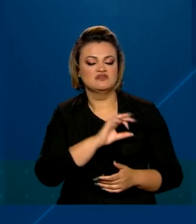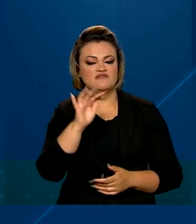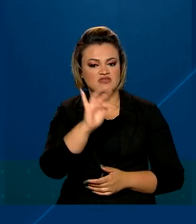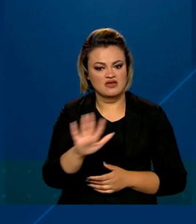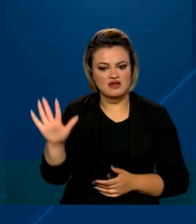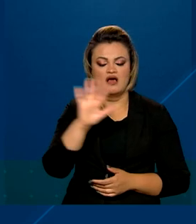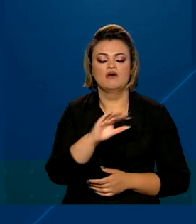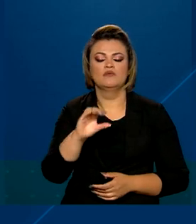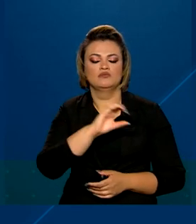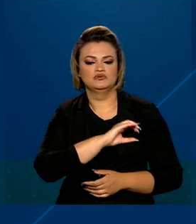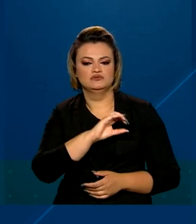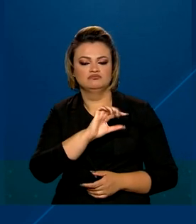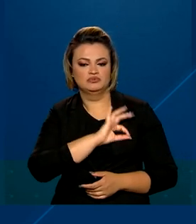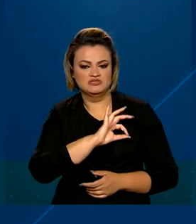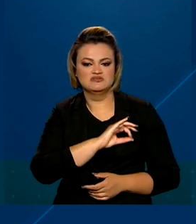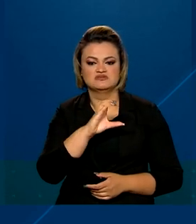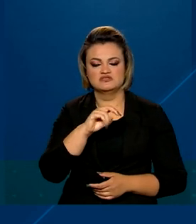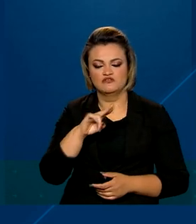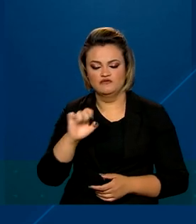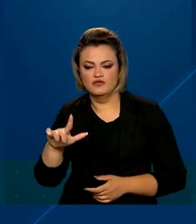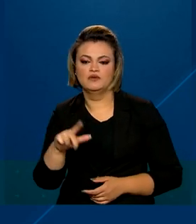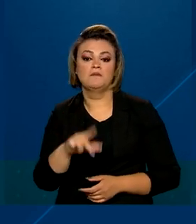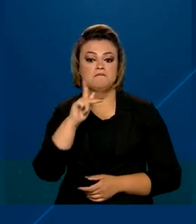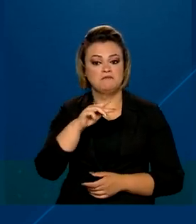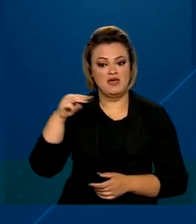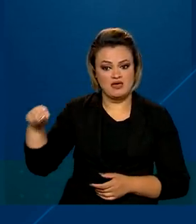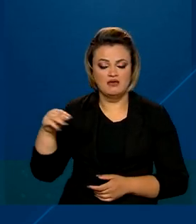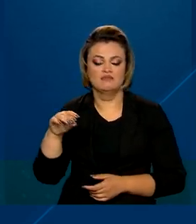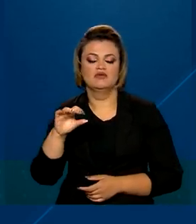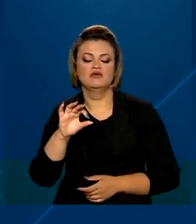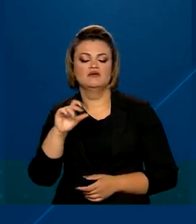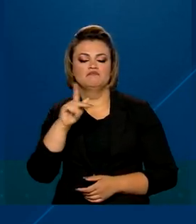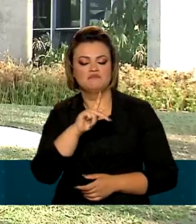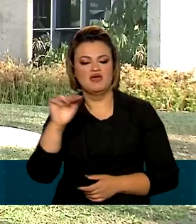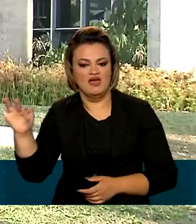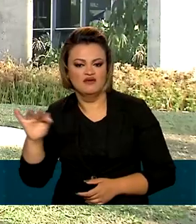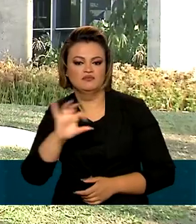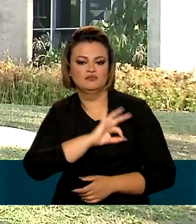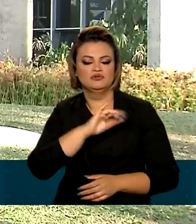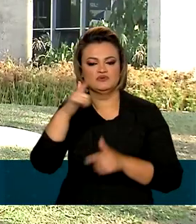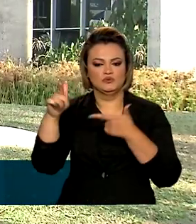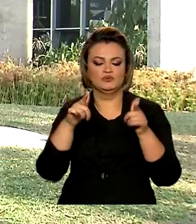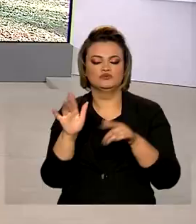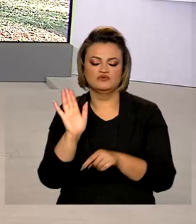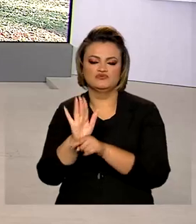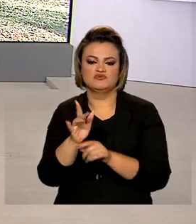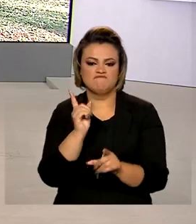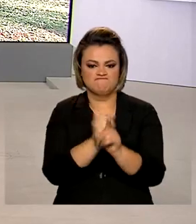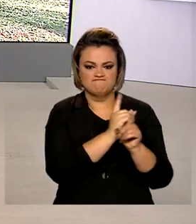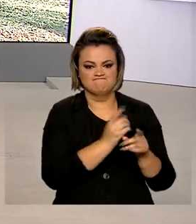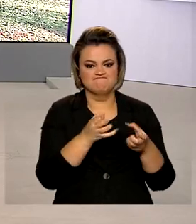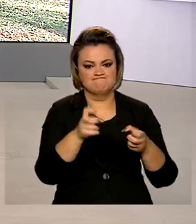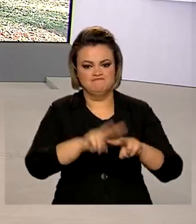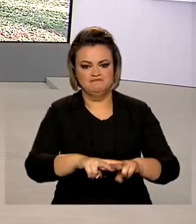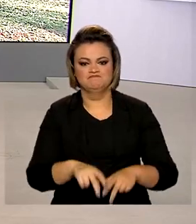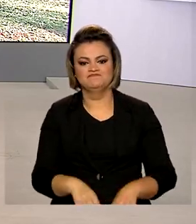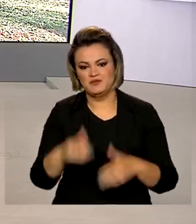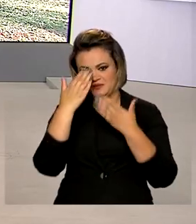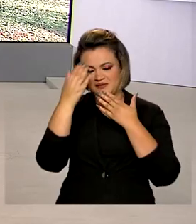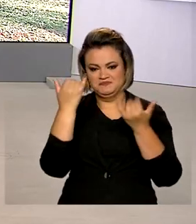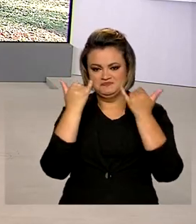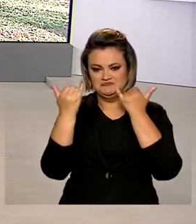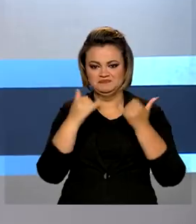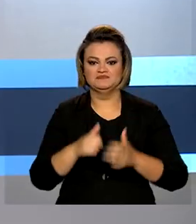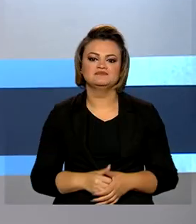Federal, Polícia Civis e Militares, da Polícia Rodoviária Federal e Polícias Penais. Renata, eu volto com você. Tá certo, Glauco. Obrigada pelas suas